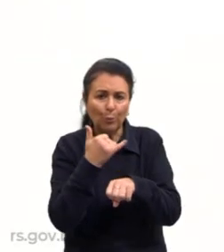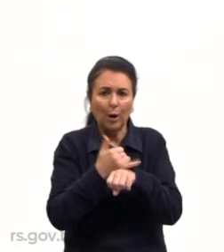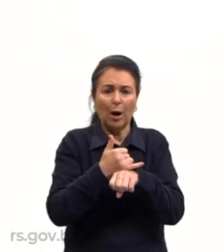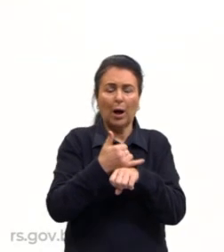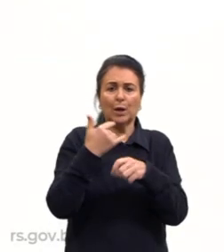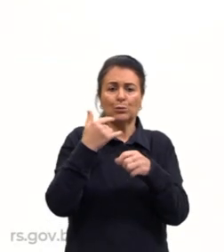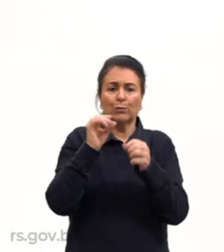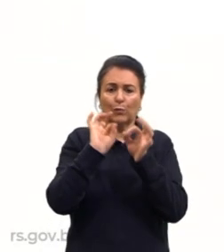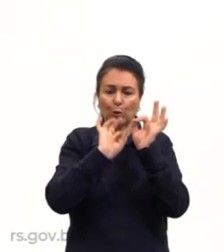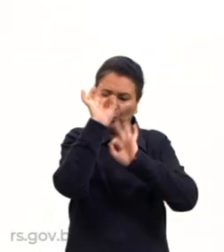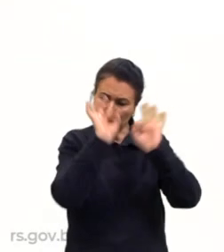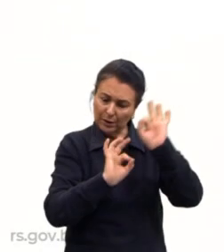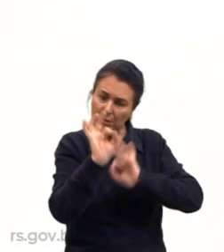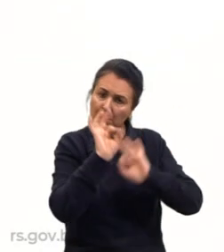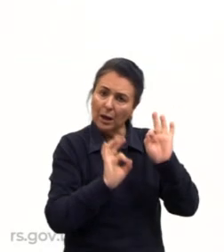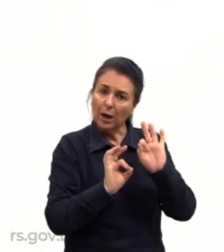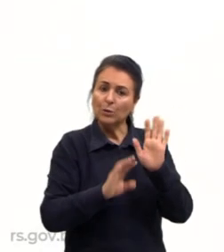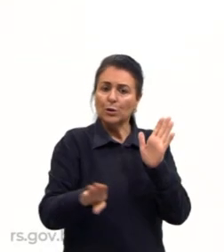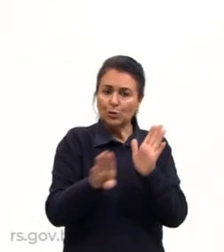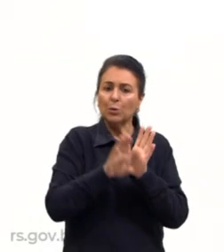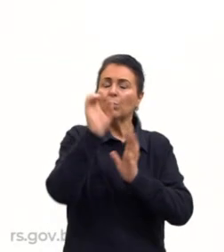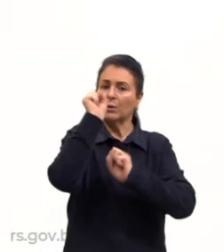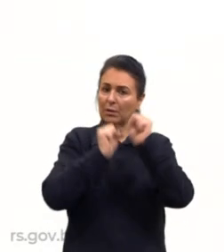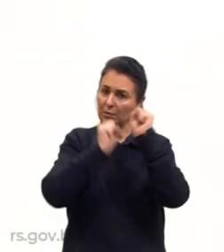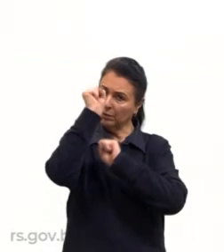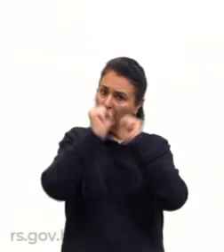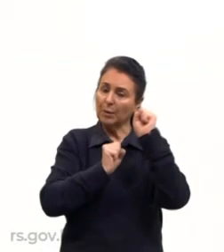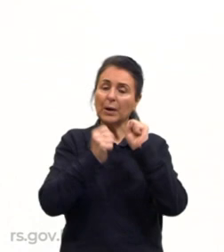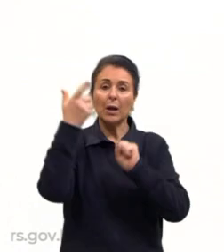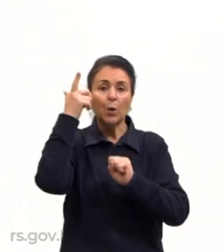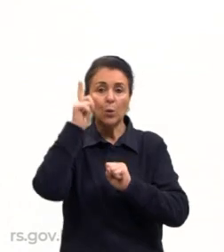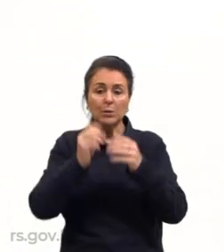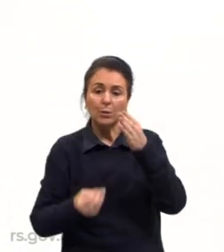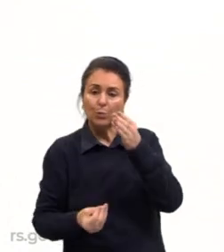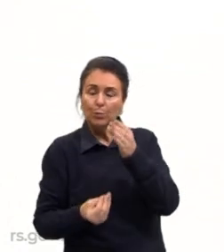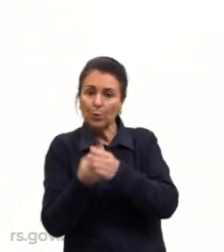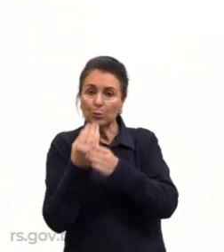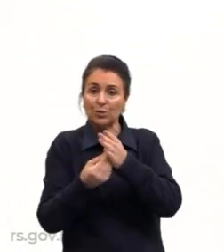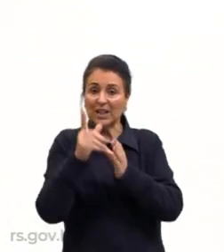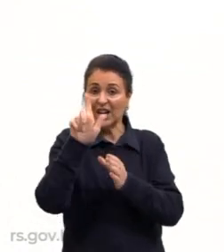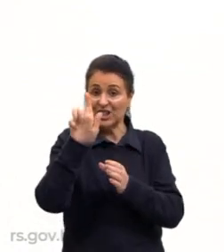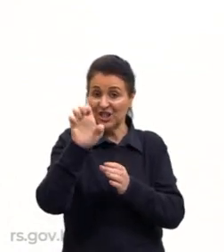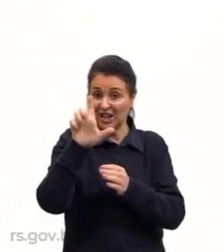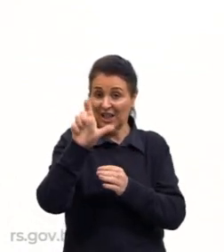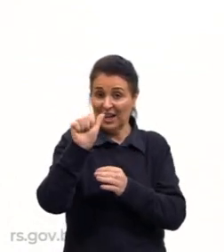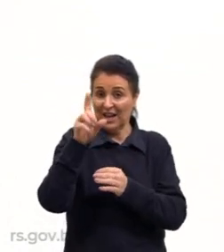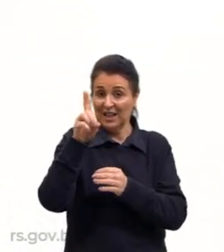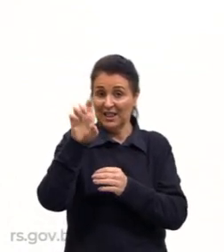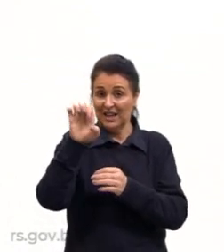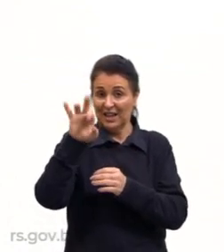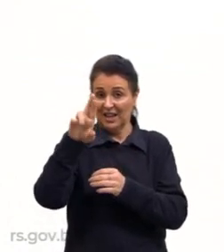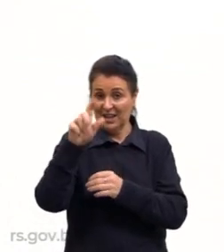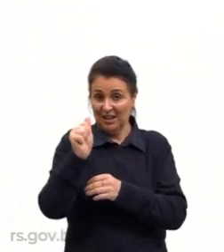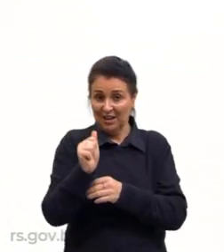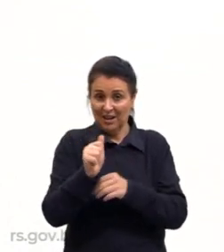beneficiamento, até uma fábrica conseguir produzir aquela geladeira. E aí então nós temos justamente